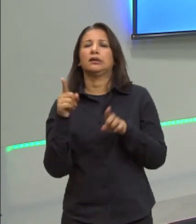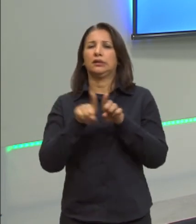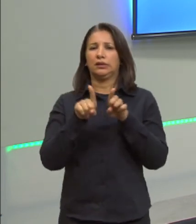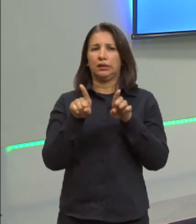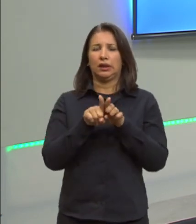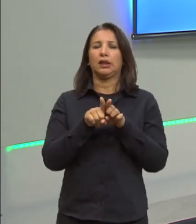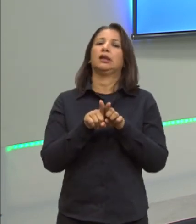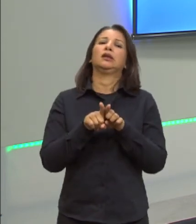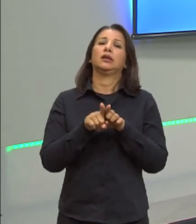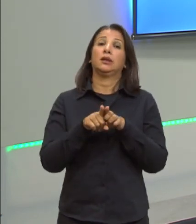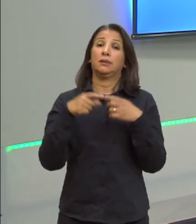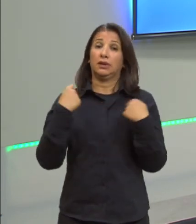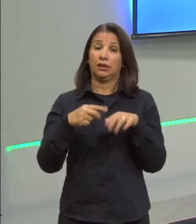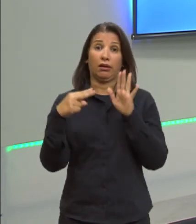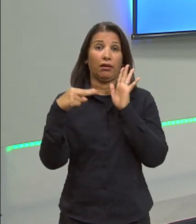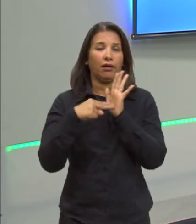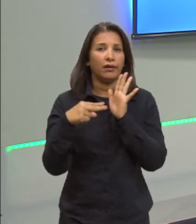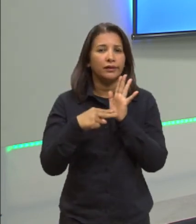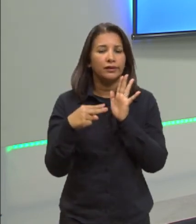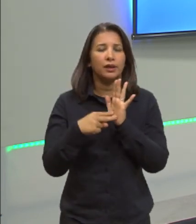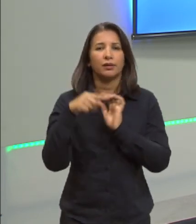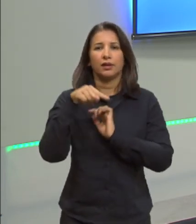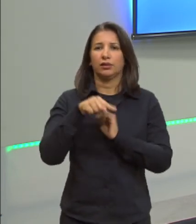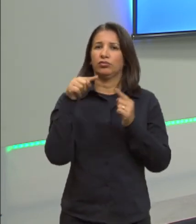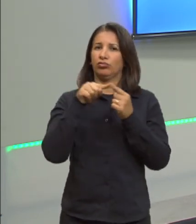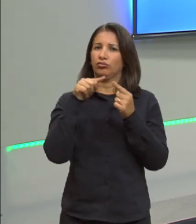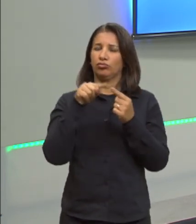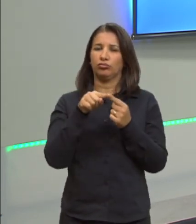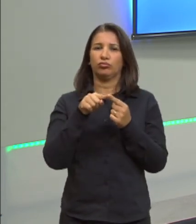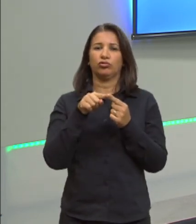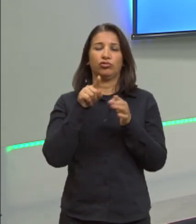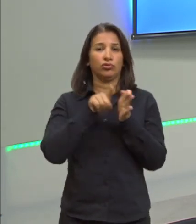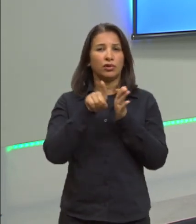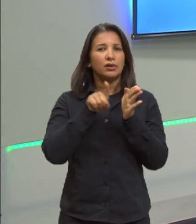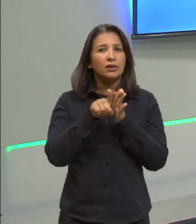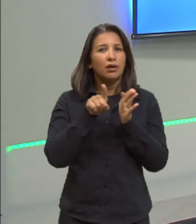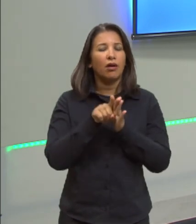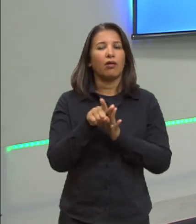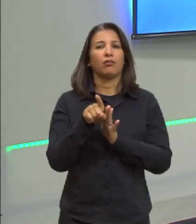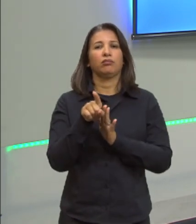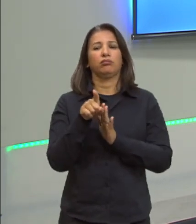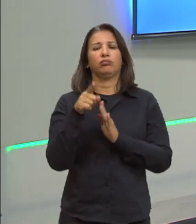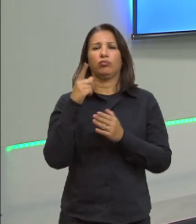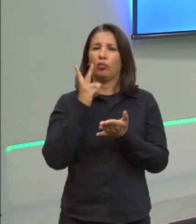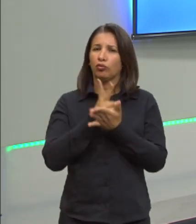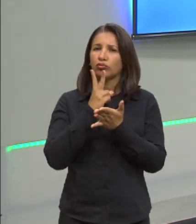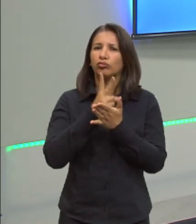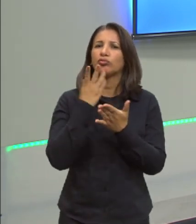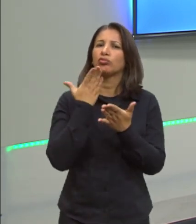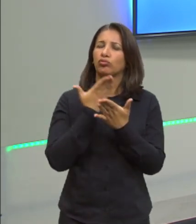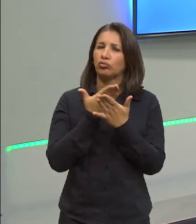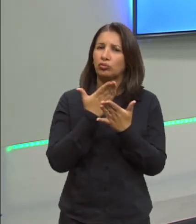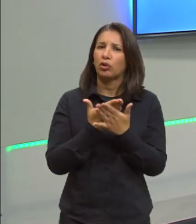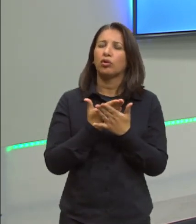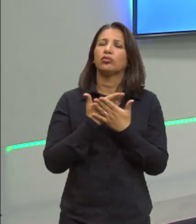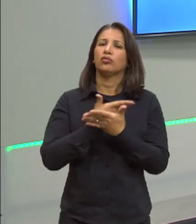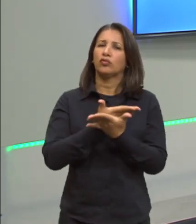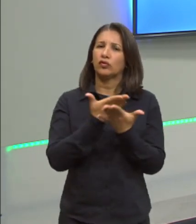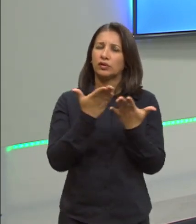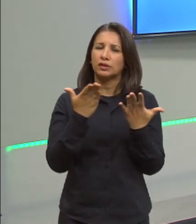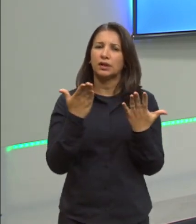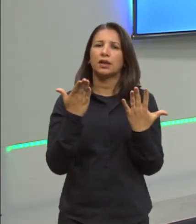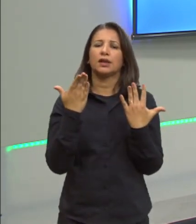estar sempre atentos para esse tipo de questão. Certo? Continuem estudando, vocês têm que